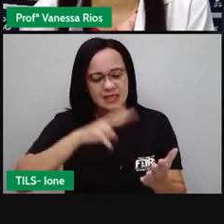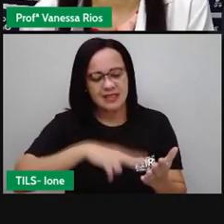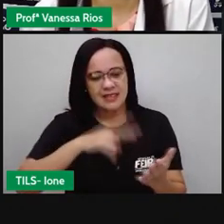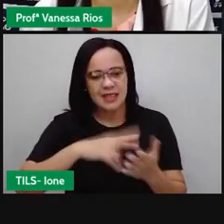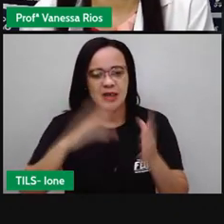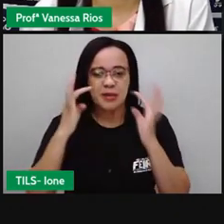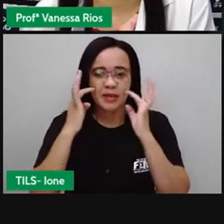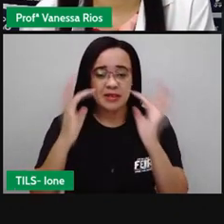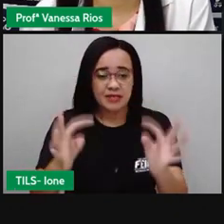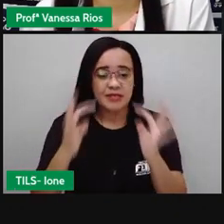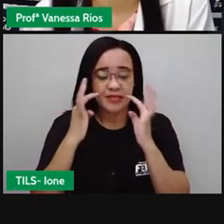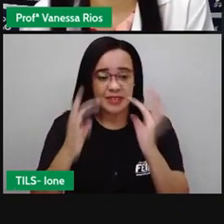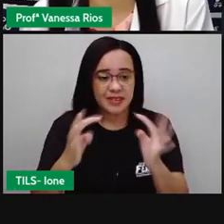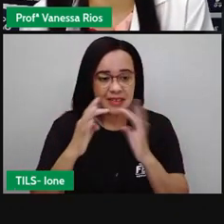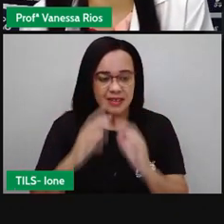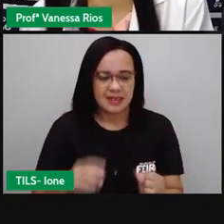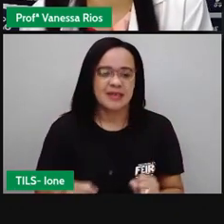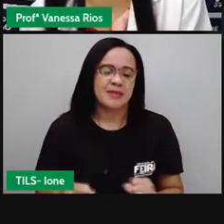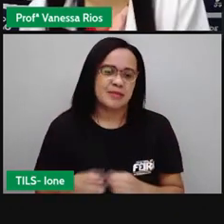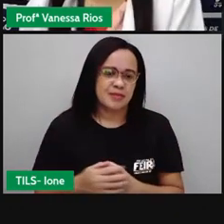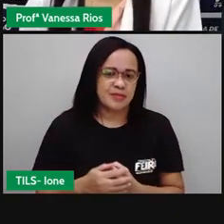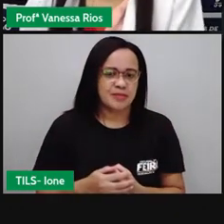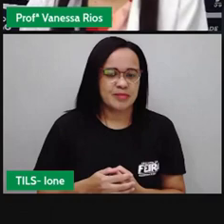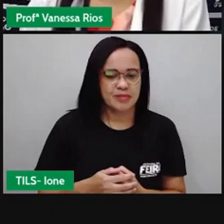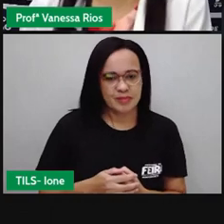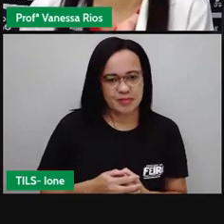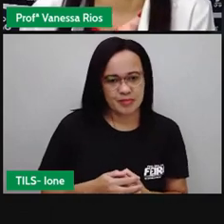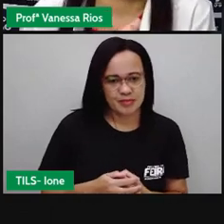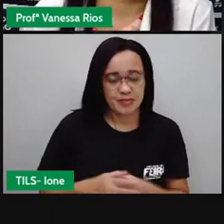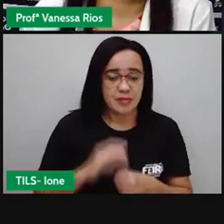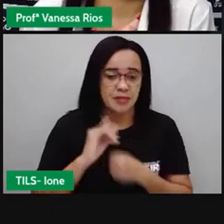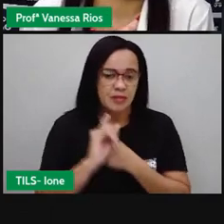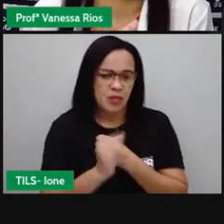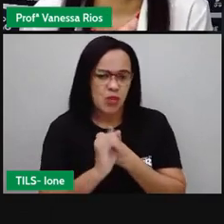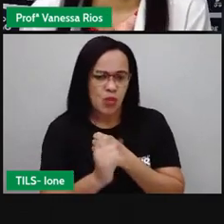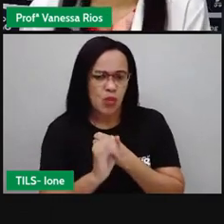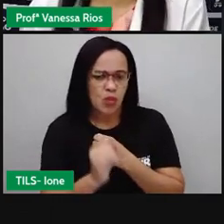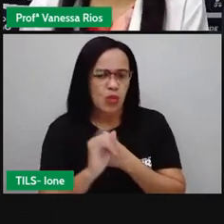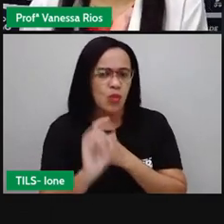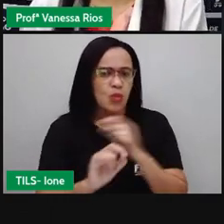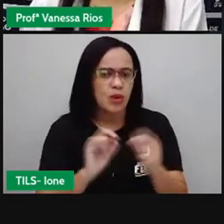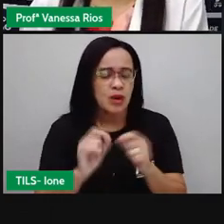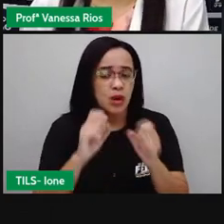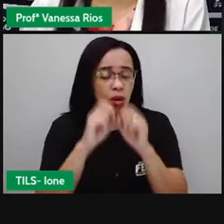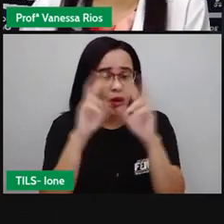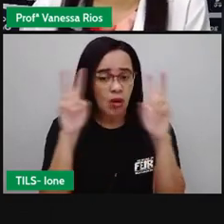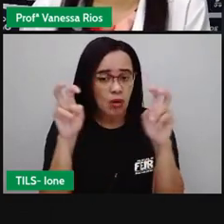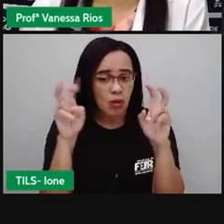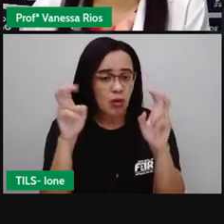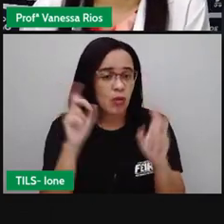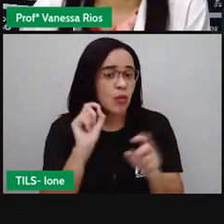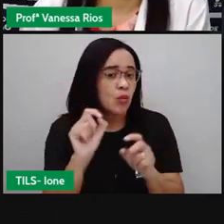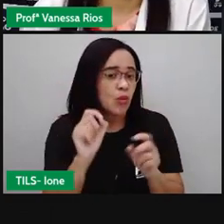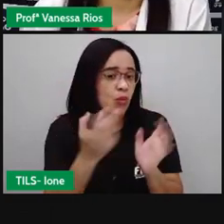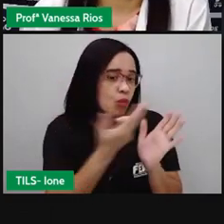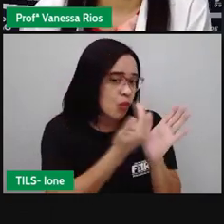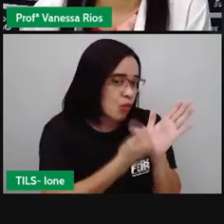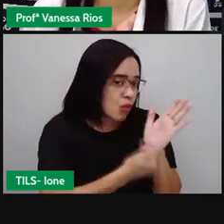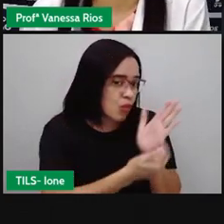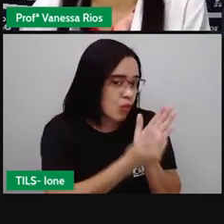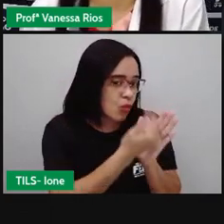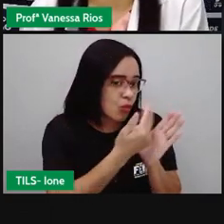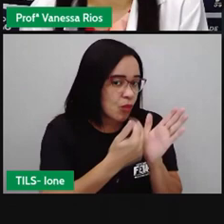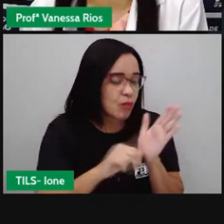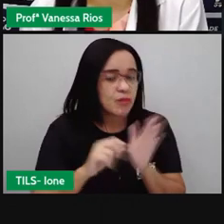E aí a vai colocar aí a exploração de algumas imagens. A gente vê aí a imagem de um rio, não é?